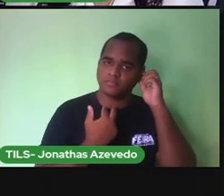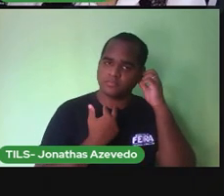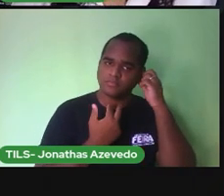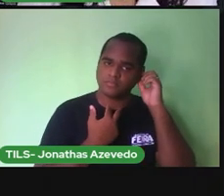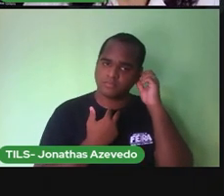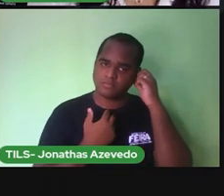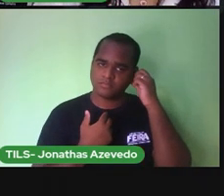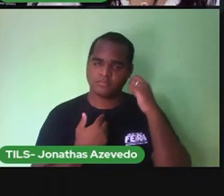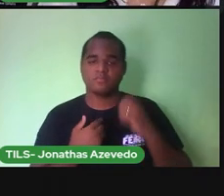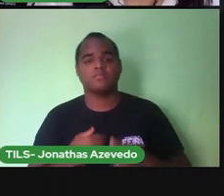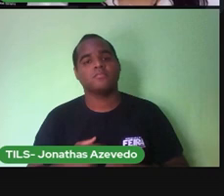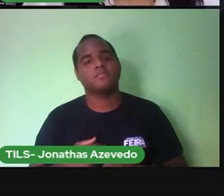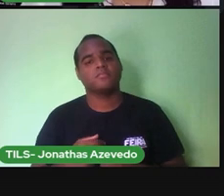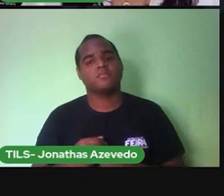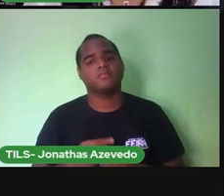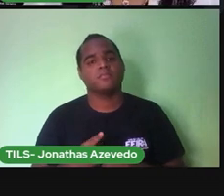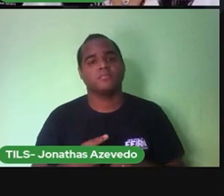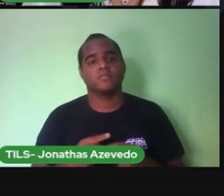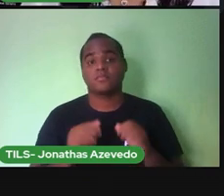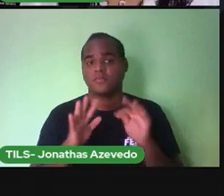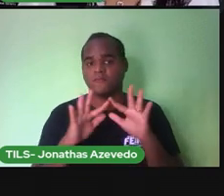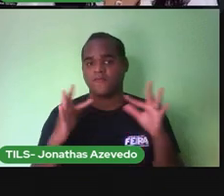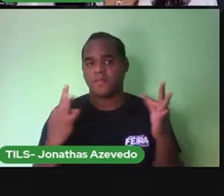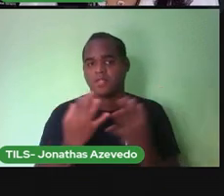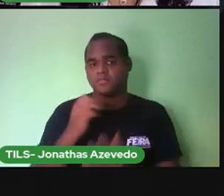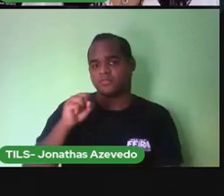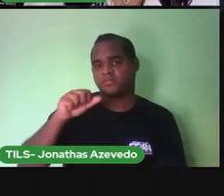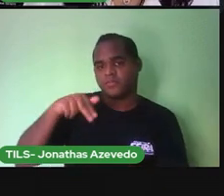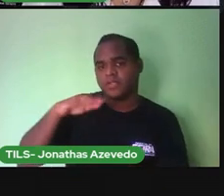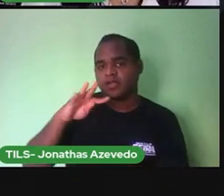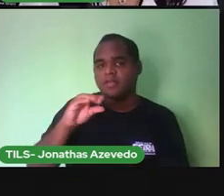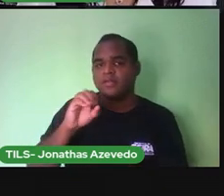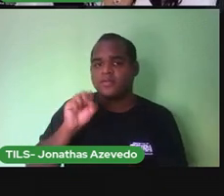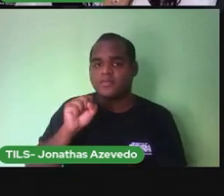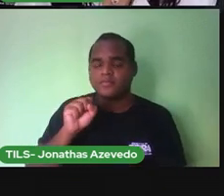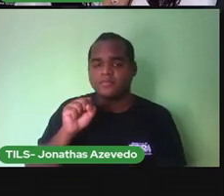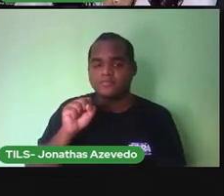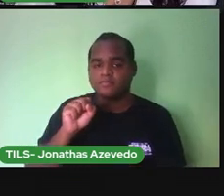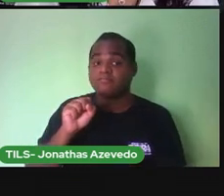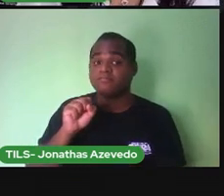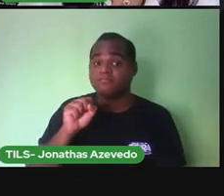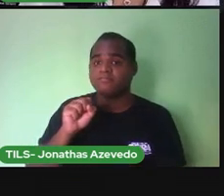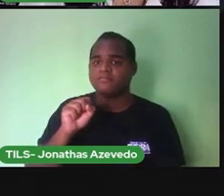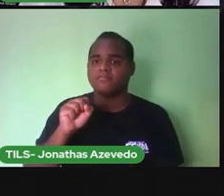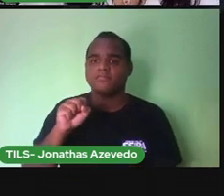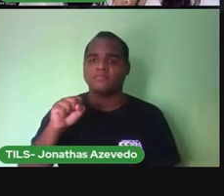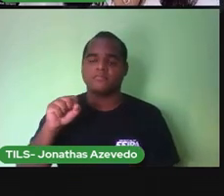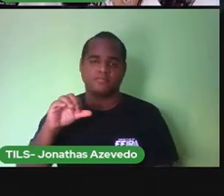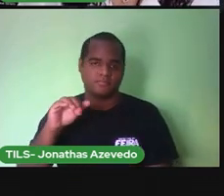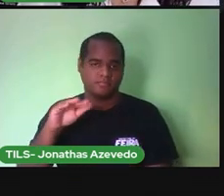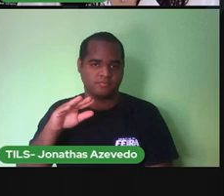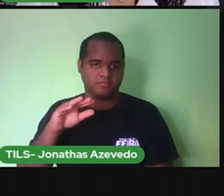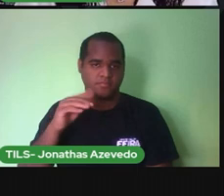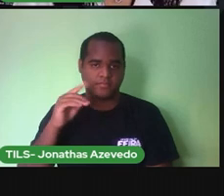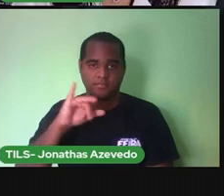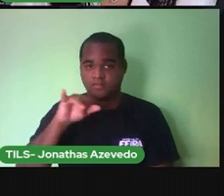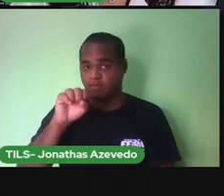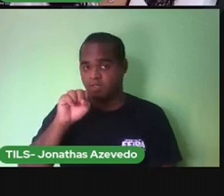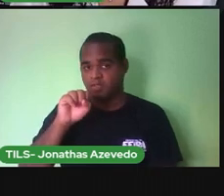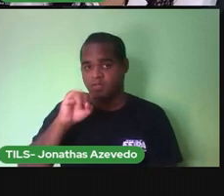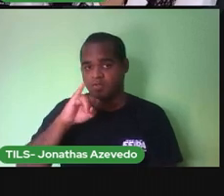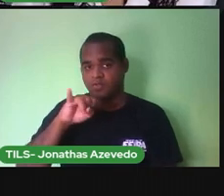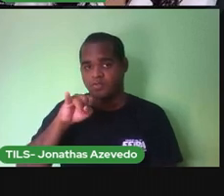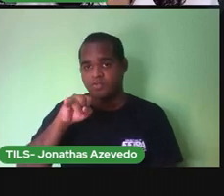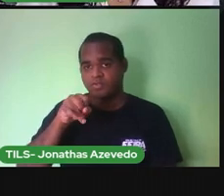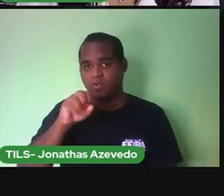Olha só, essa é a família Santos. A família Santos é bem crescida. José Carlos Góes dos